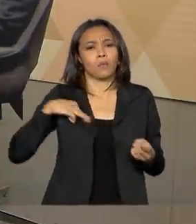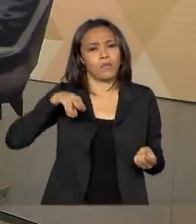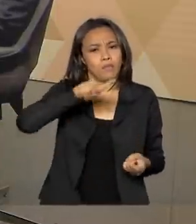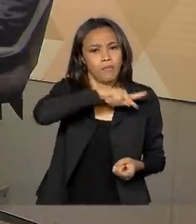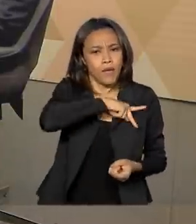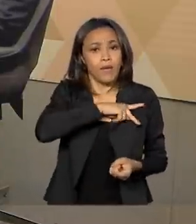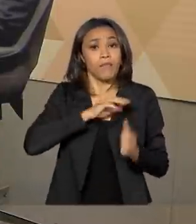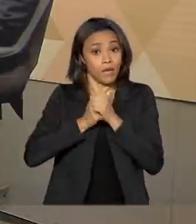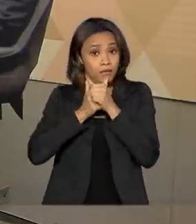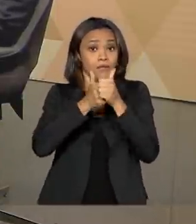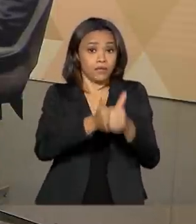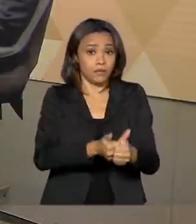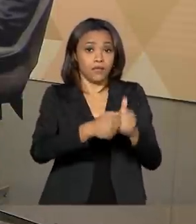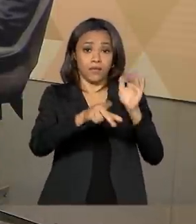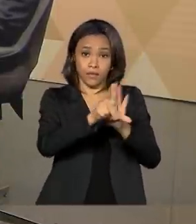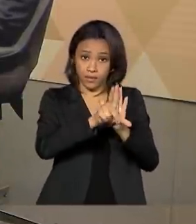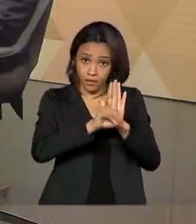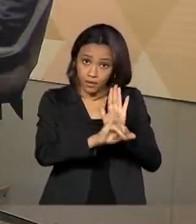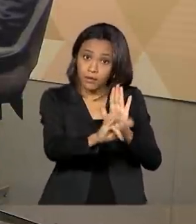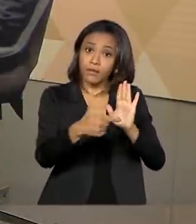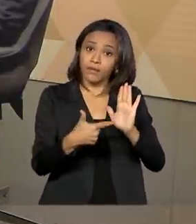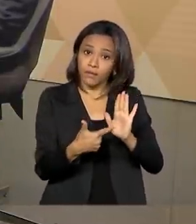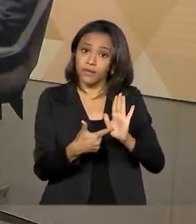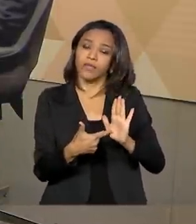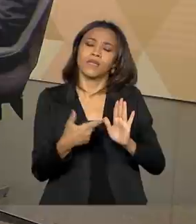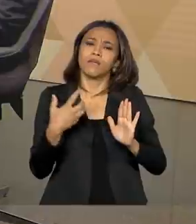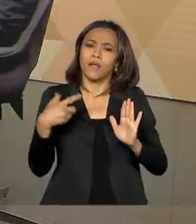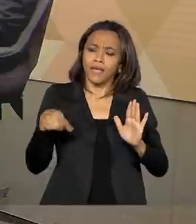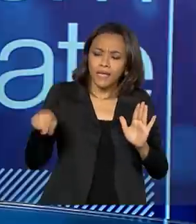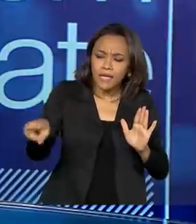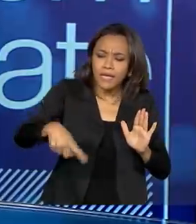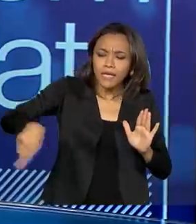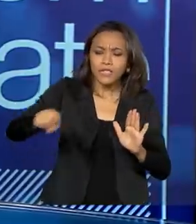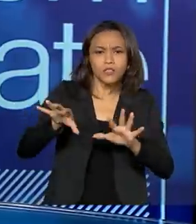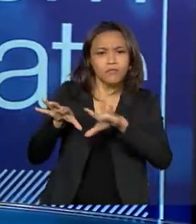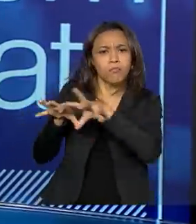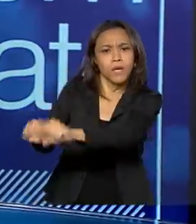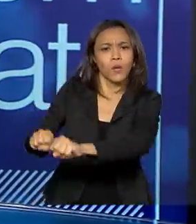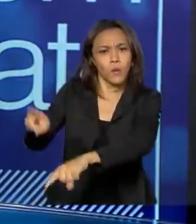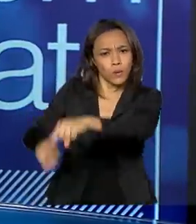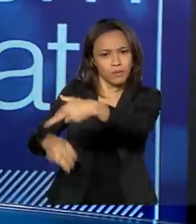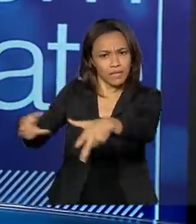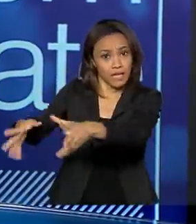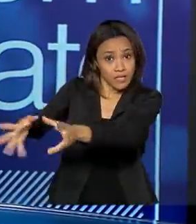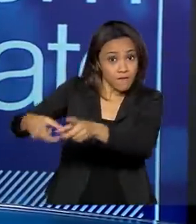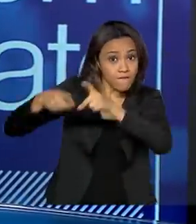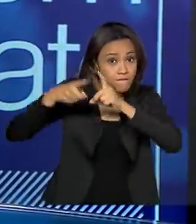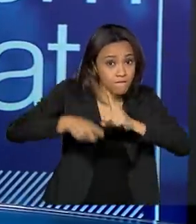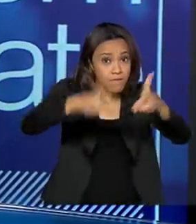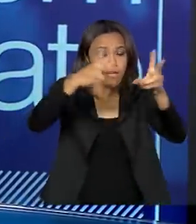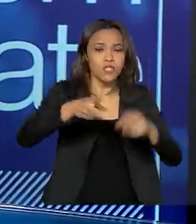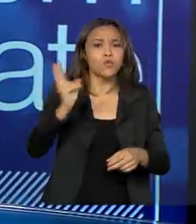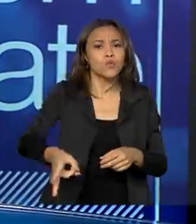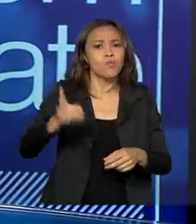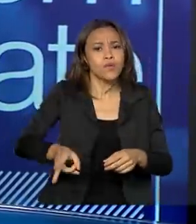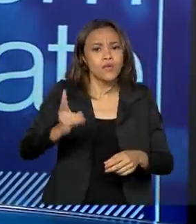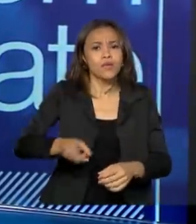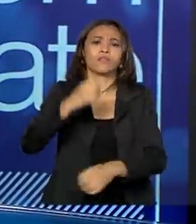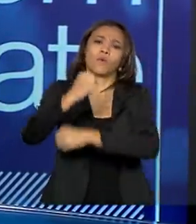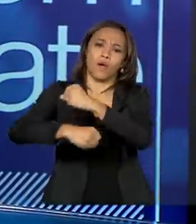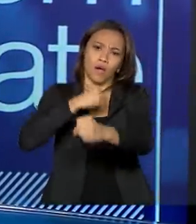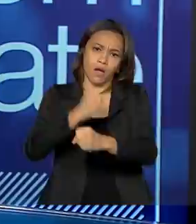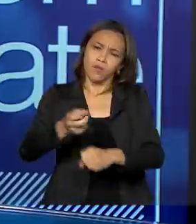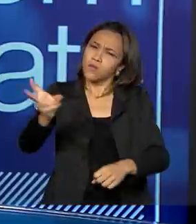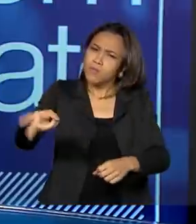lei. Havendo operações, nós já estamos trabalhando para que esses bens sejam vendidos no mesmo ano, de preferência, no mesmo semestre em que houve essas